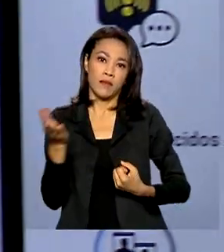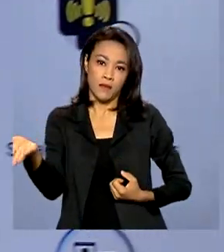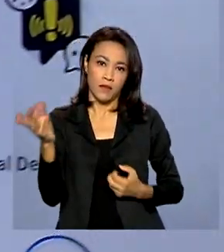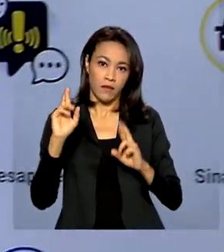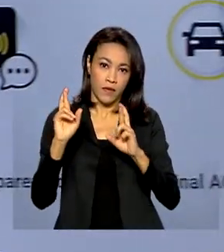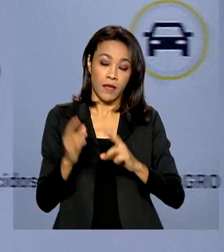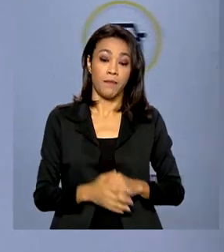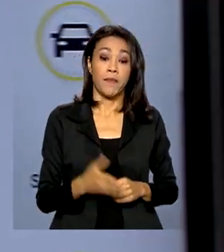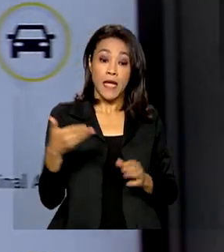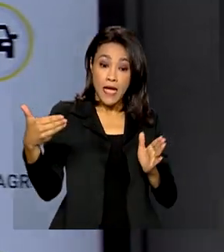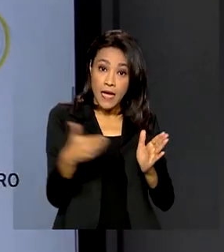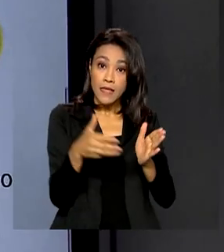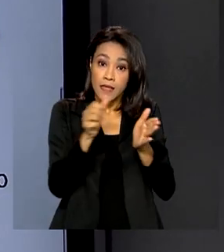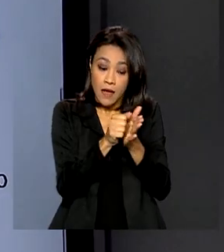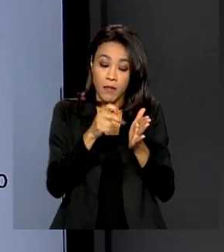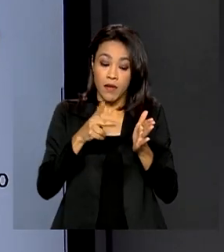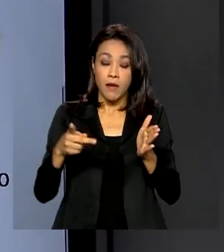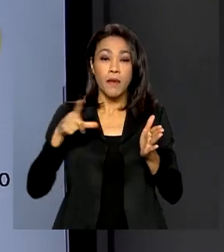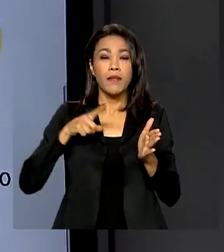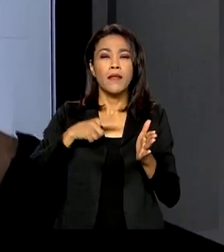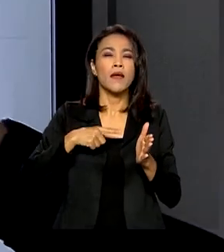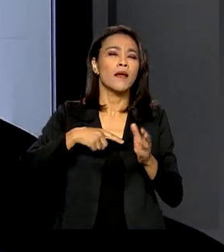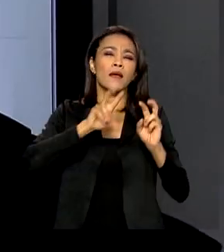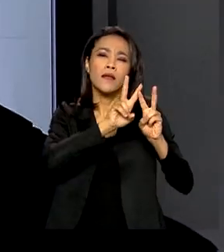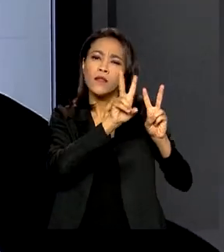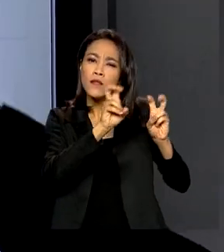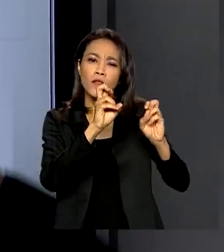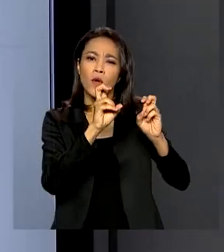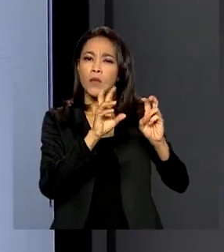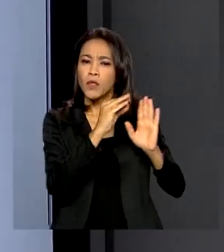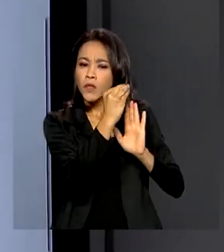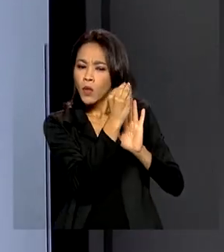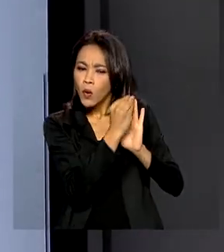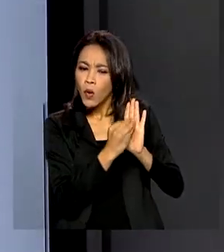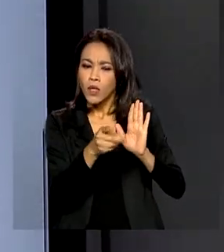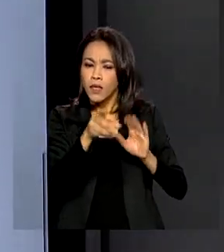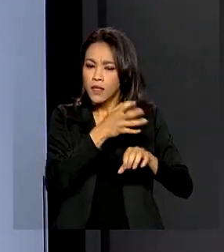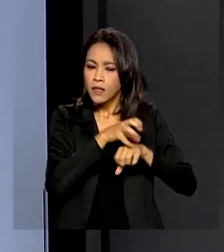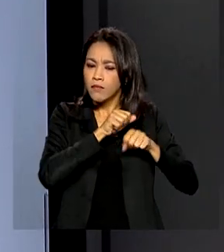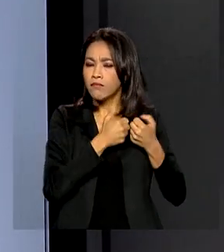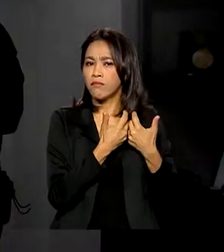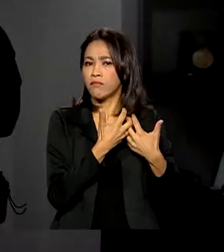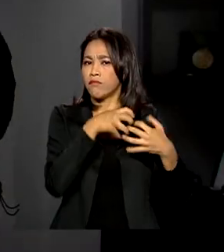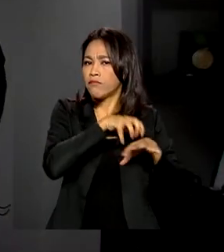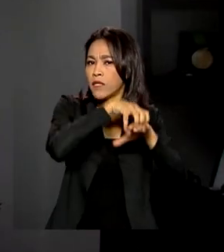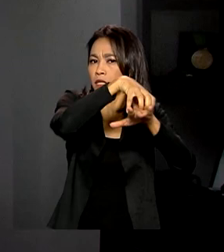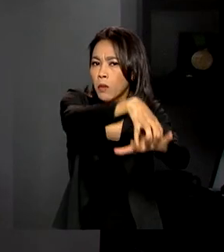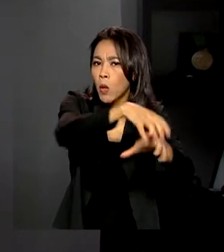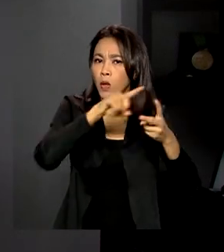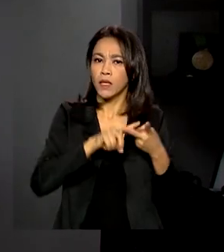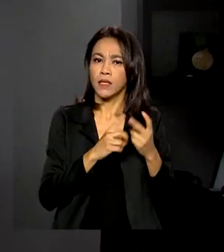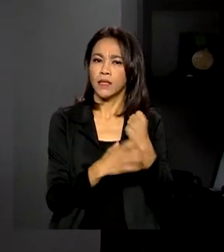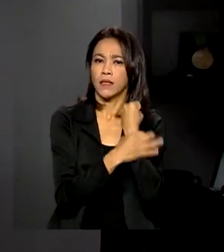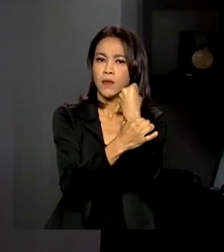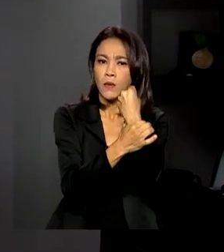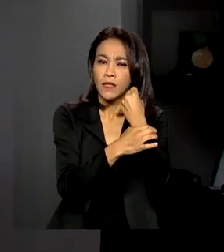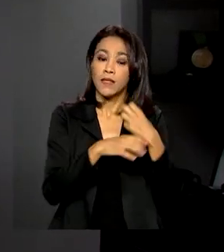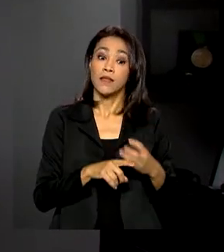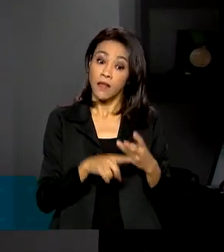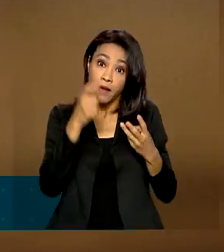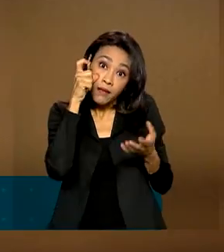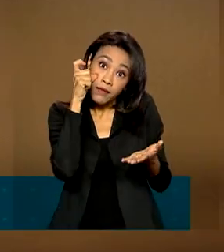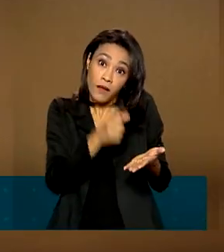Brasil também traz o conteúdo das agências de trânsito, de transporte e de segurança pública, serviços de interesse do